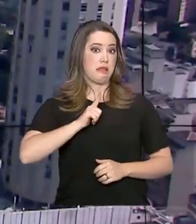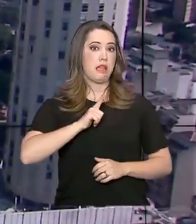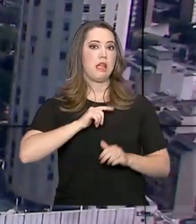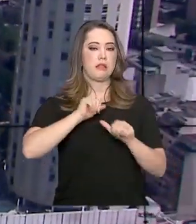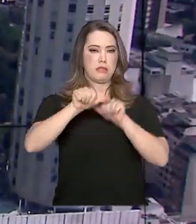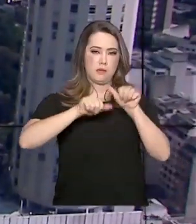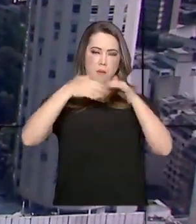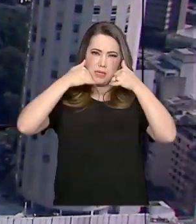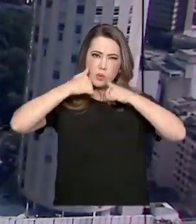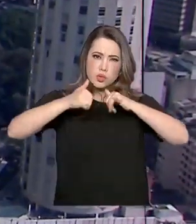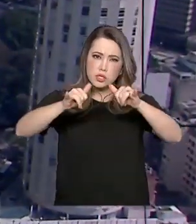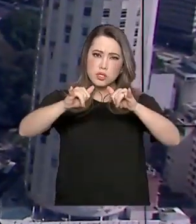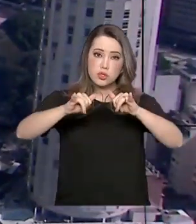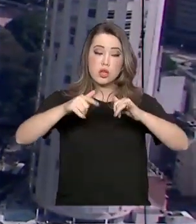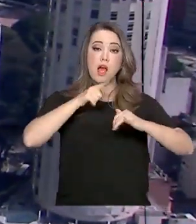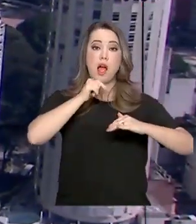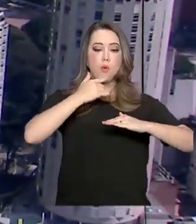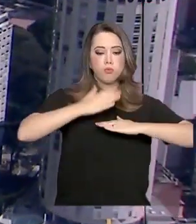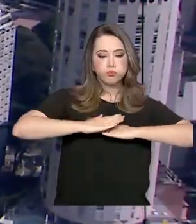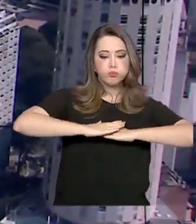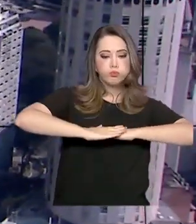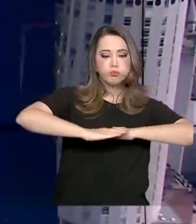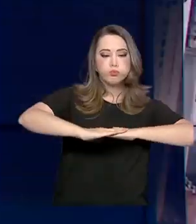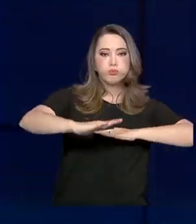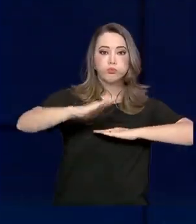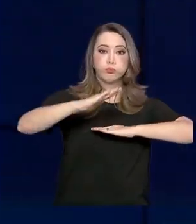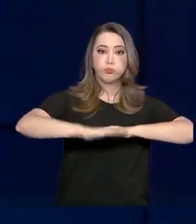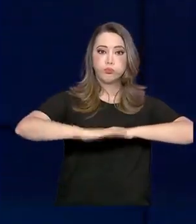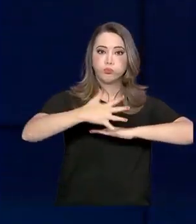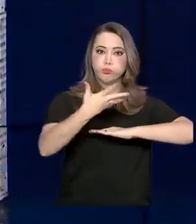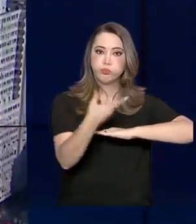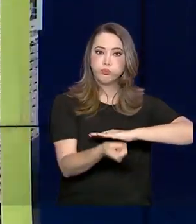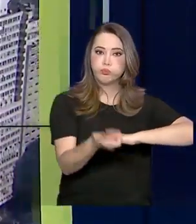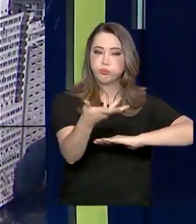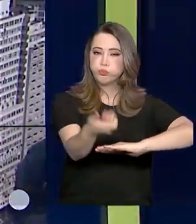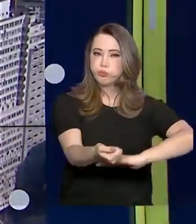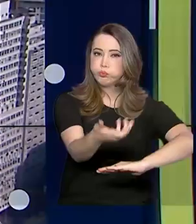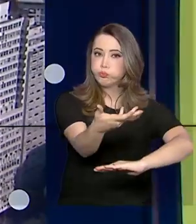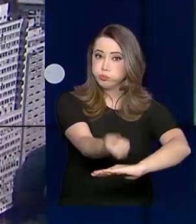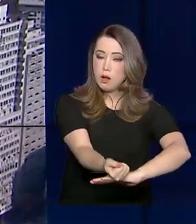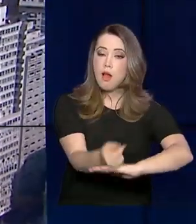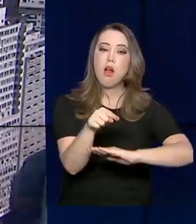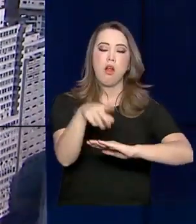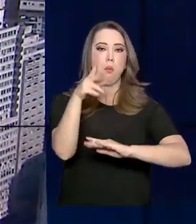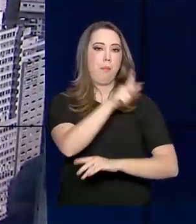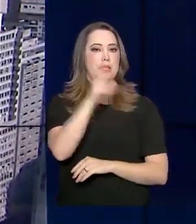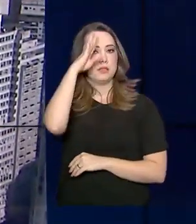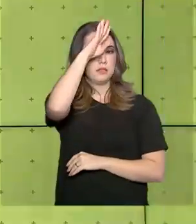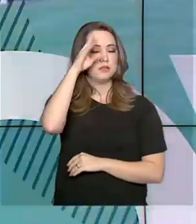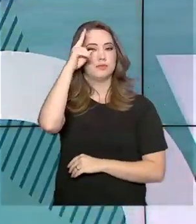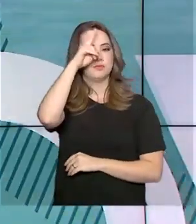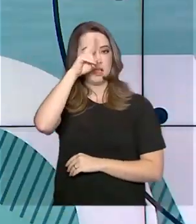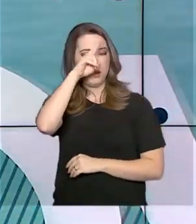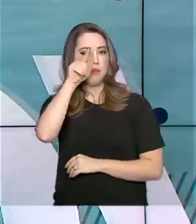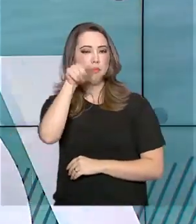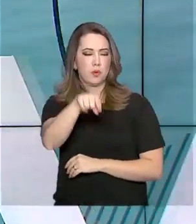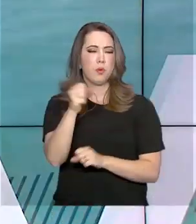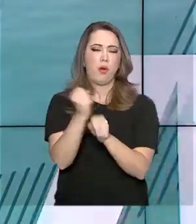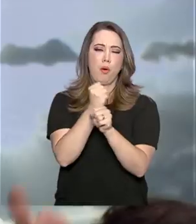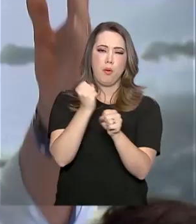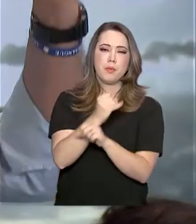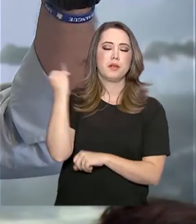na hidrelétrica de Sobradinho, o presidente Jair Bolsonaro lembrou que a obra vai ajudar a irrigar o sertão nordestino.